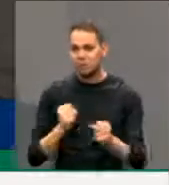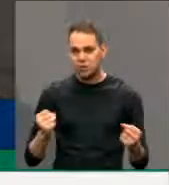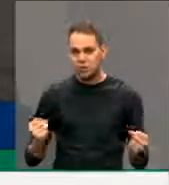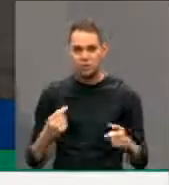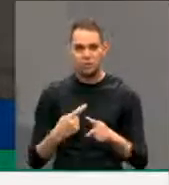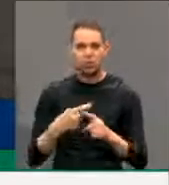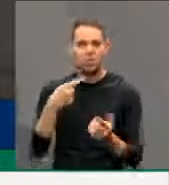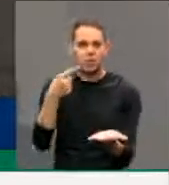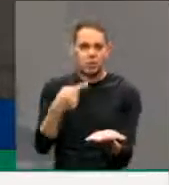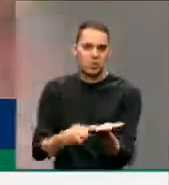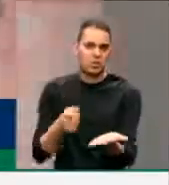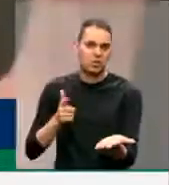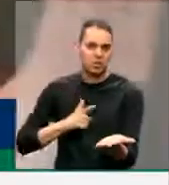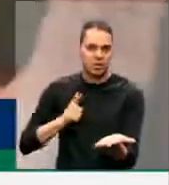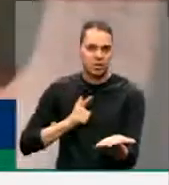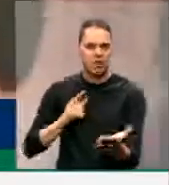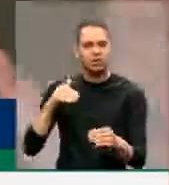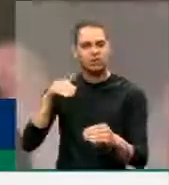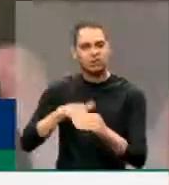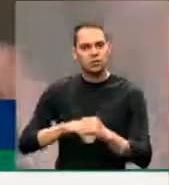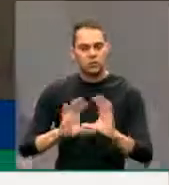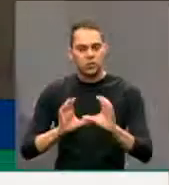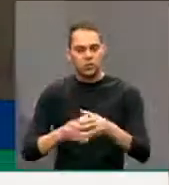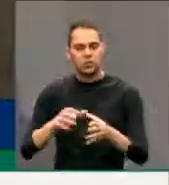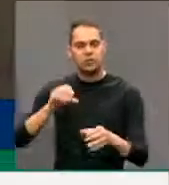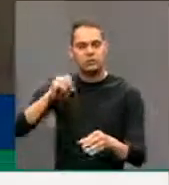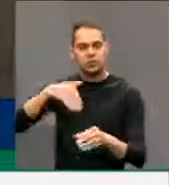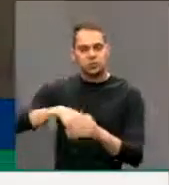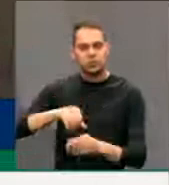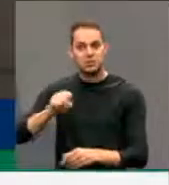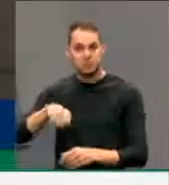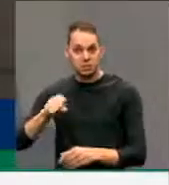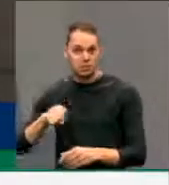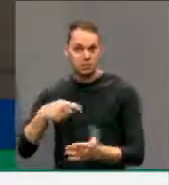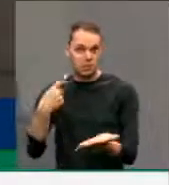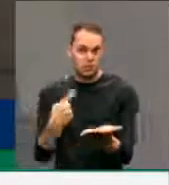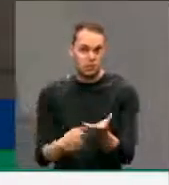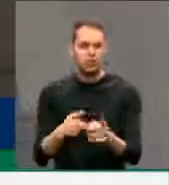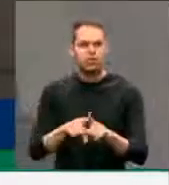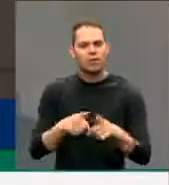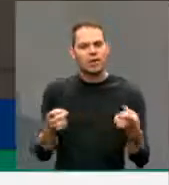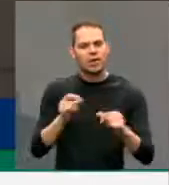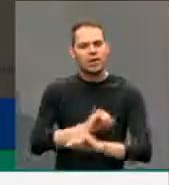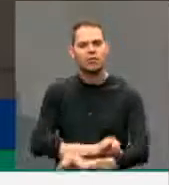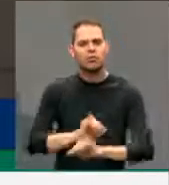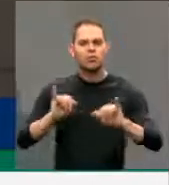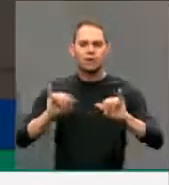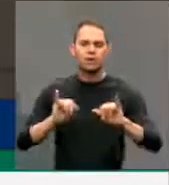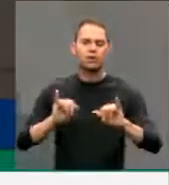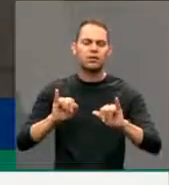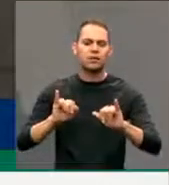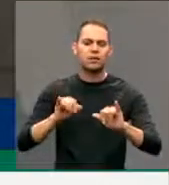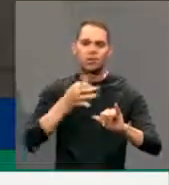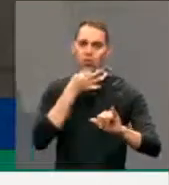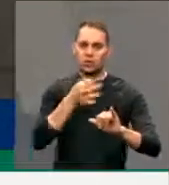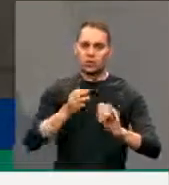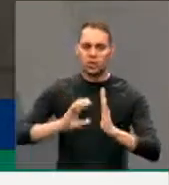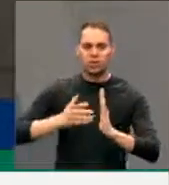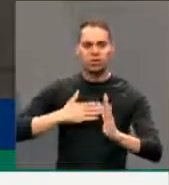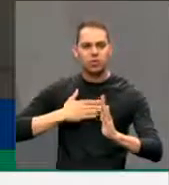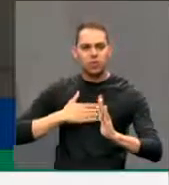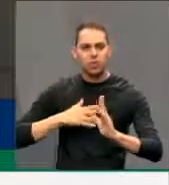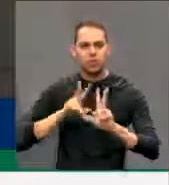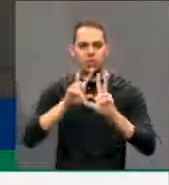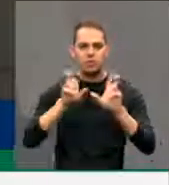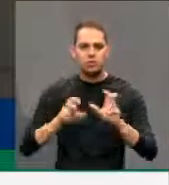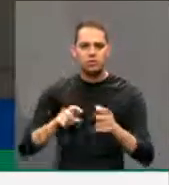função do acordo, votaremos em bloco sim ao acordo, mas deixo aqui registrada a posição do PSB em relação